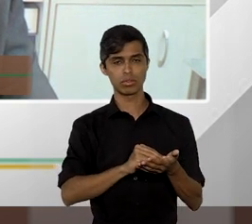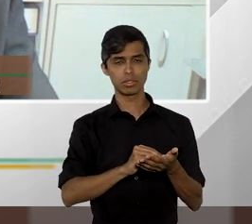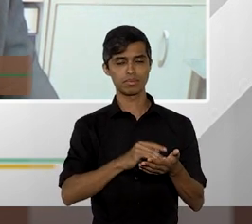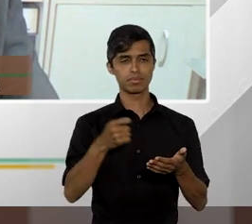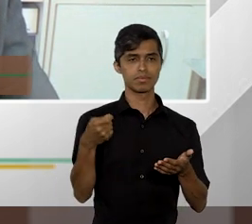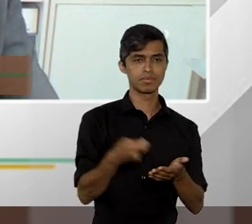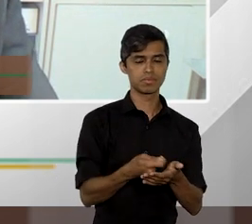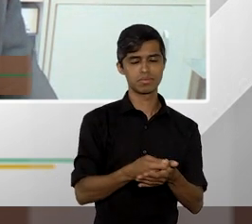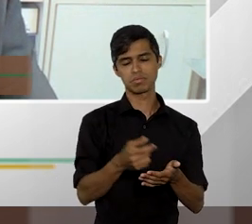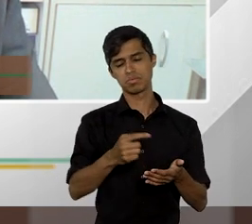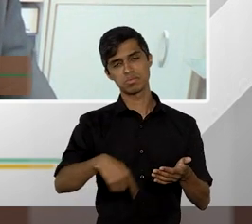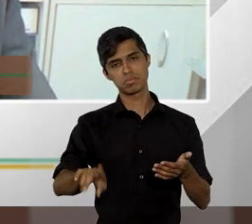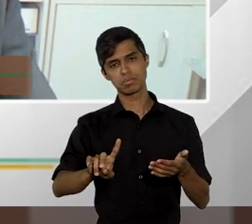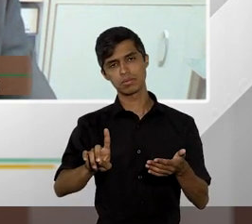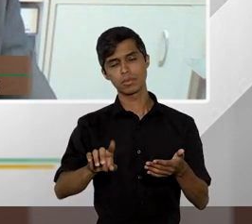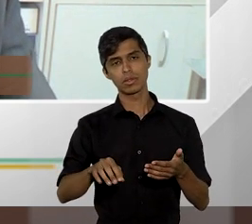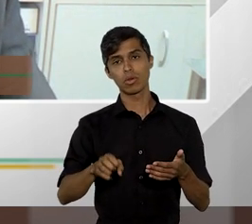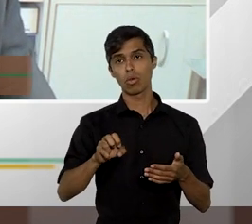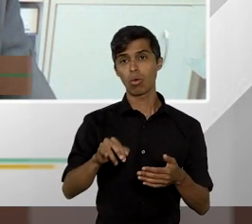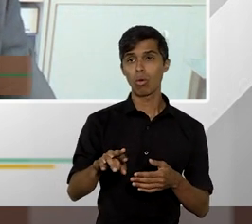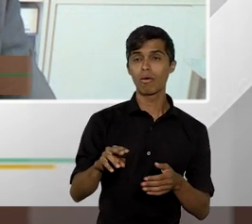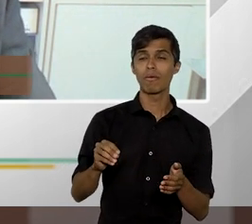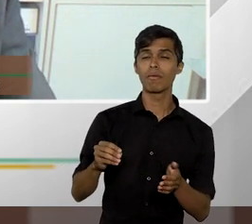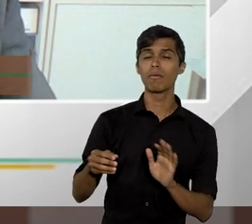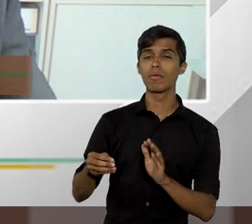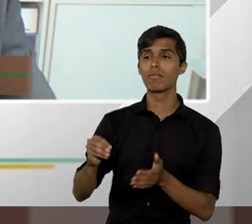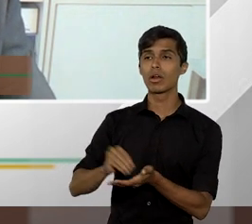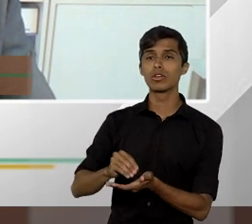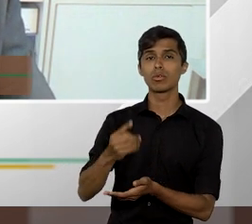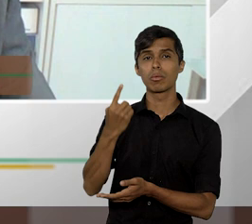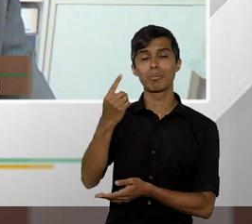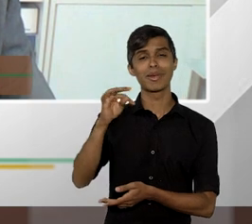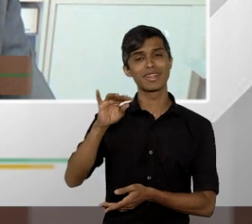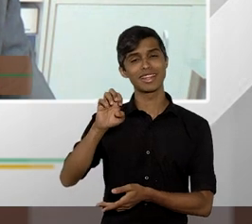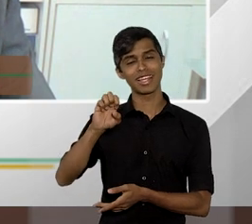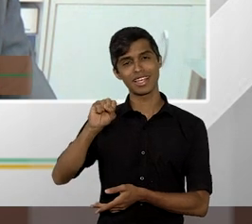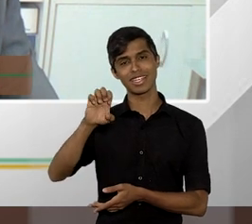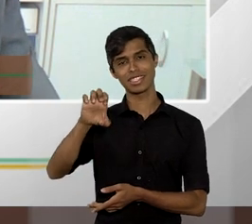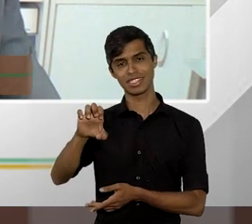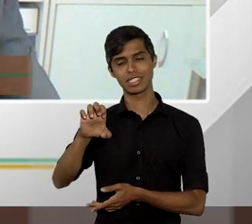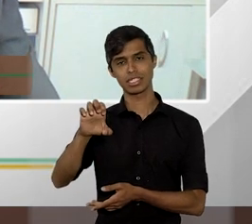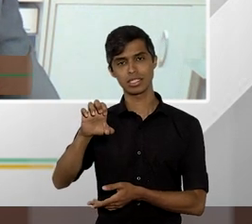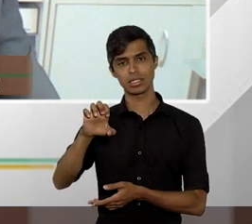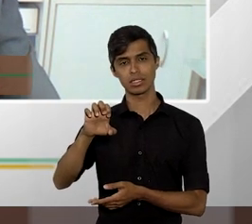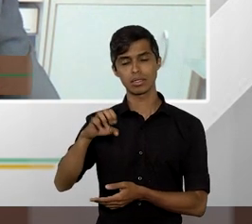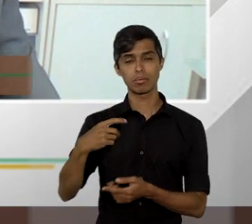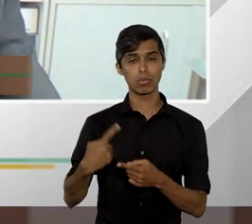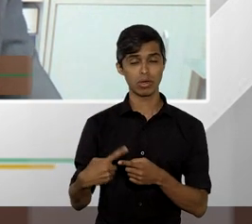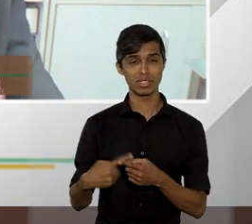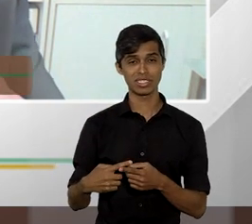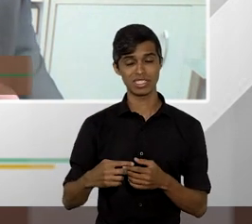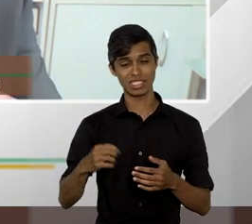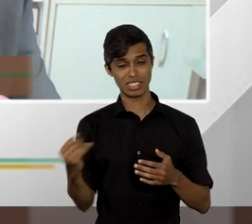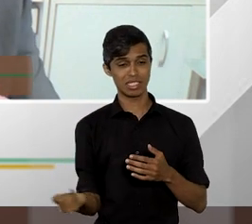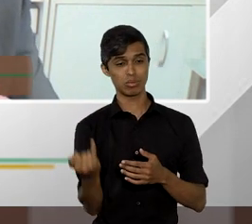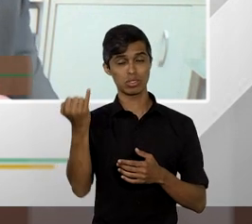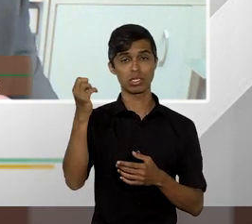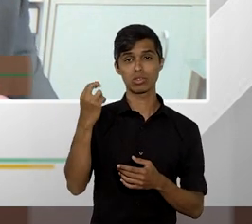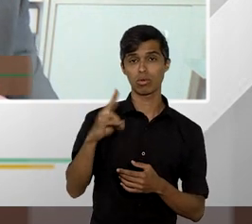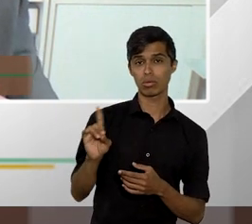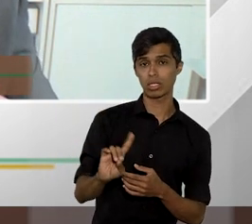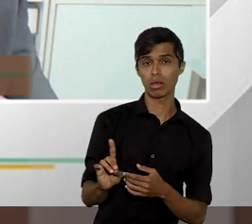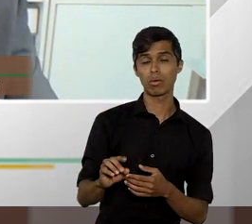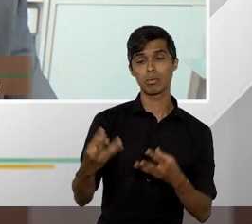definição de uma tese de um precedente a partir da relevância pode ser aplicada aos demais